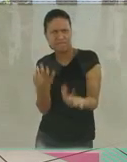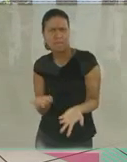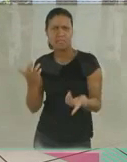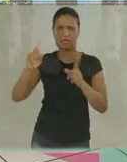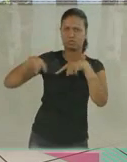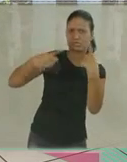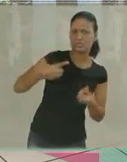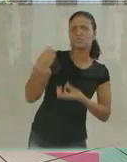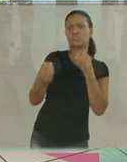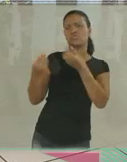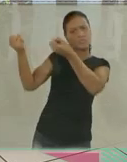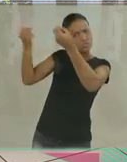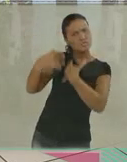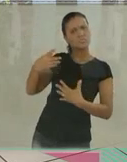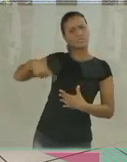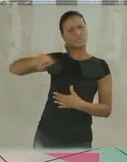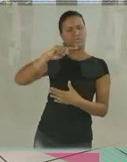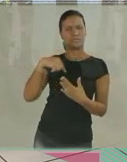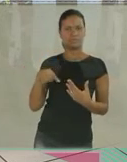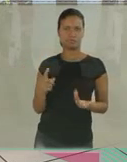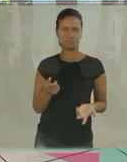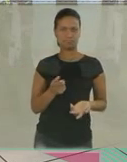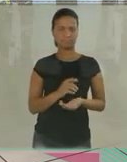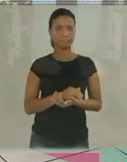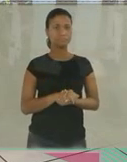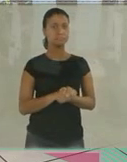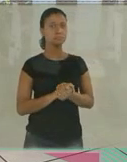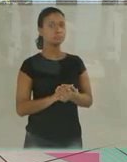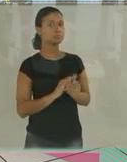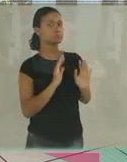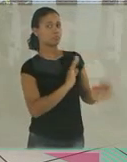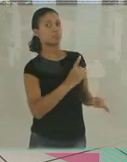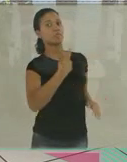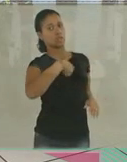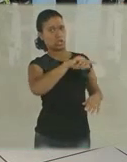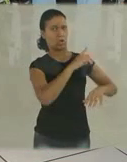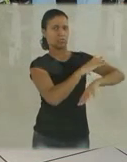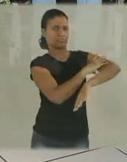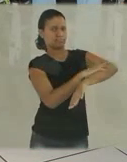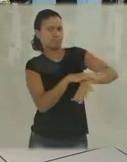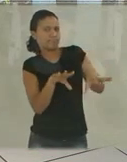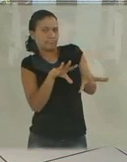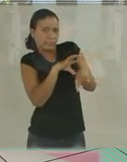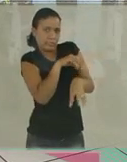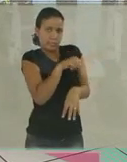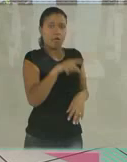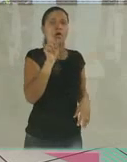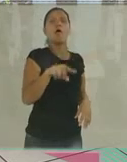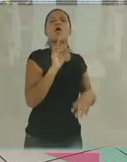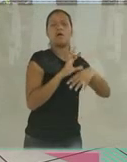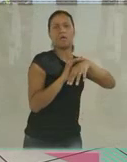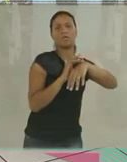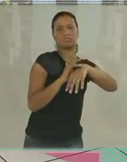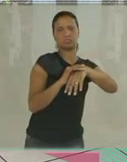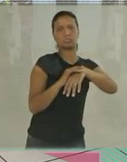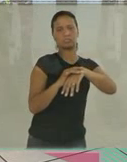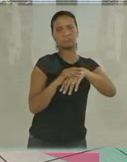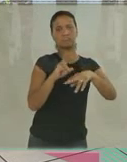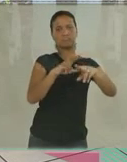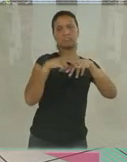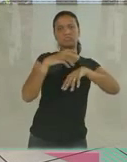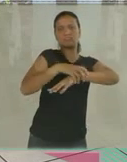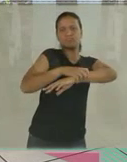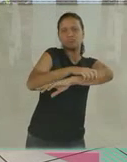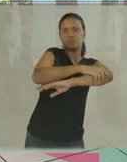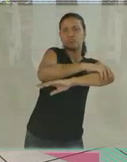Essa atrofia muscular é uma coisa de família, é degenerativa? Conta pra gente um pouco. Bom, atrofia muscular é uma doença que